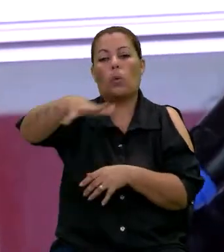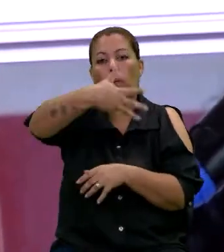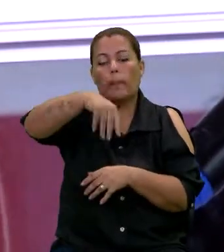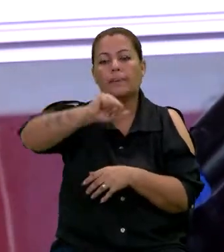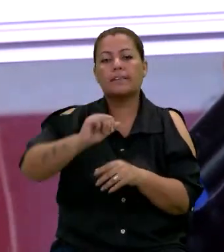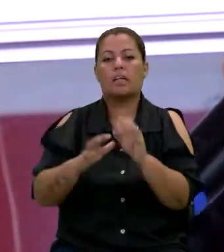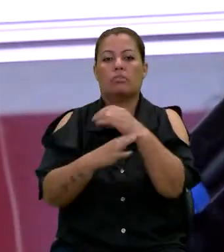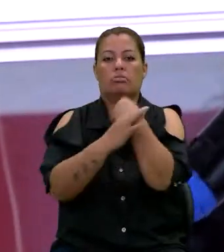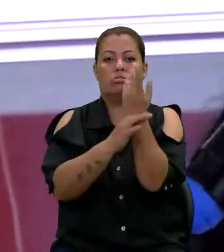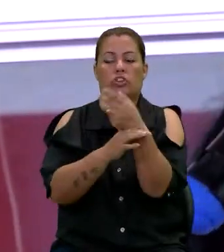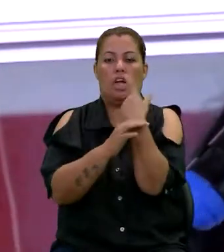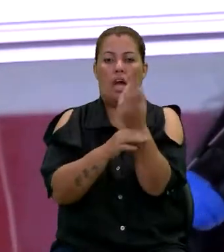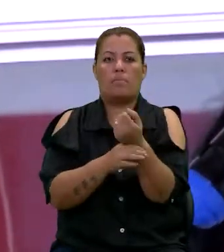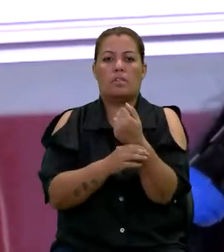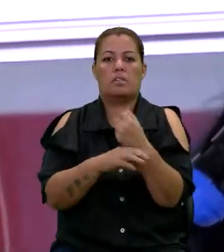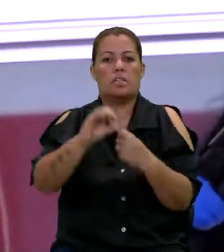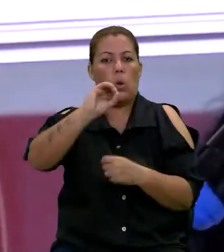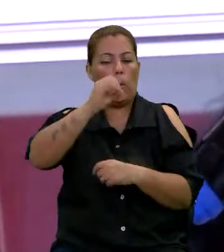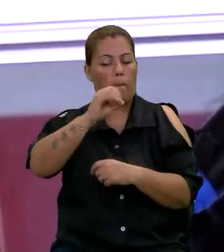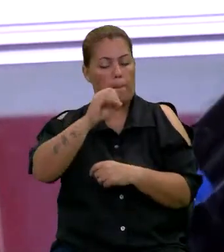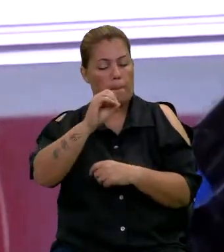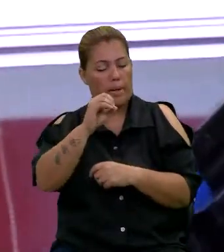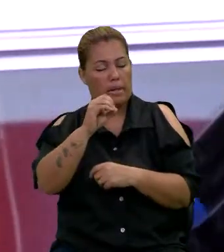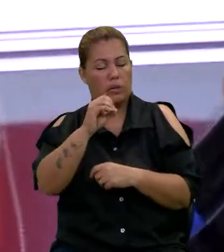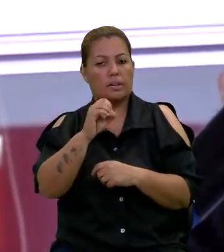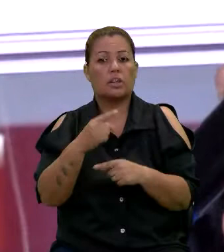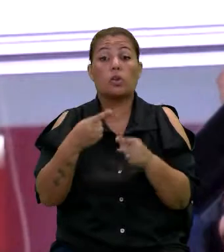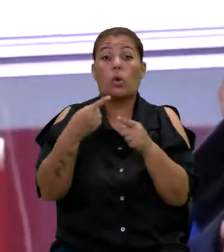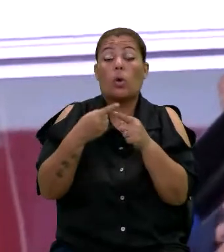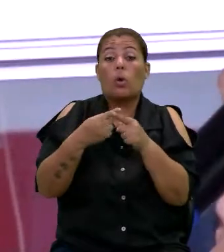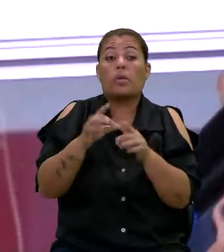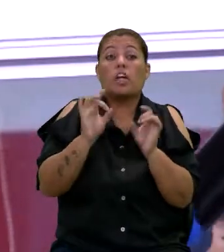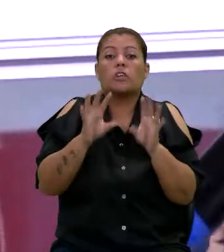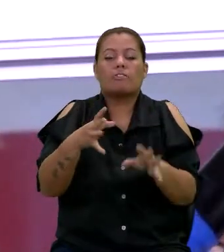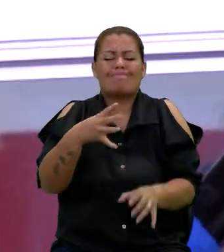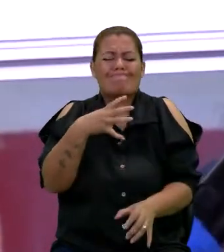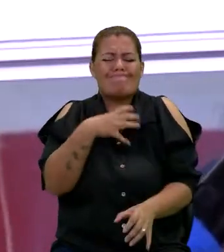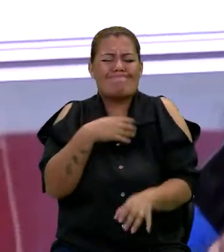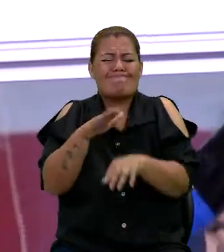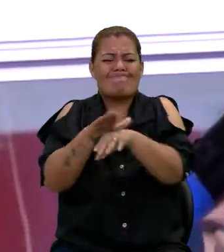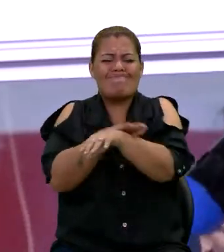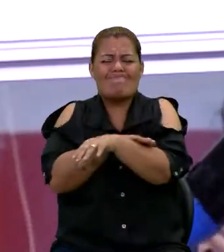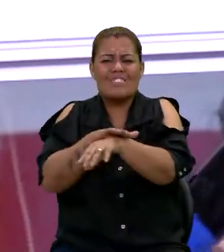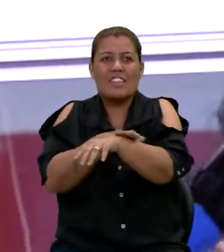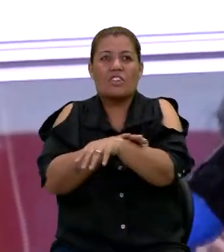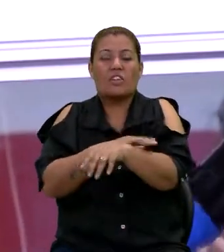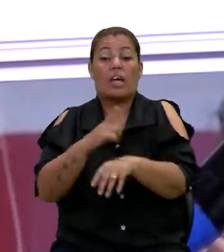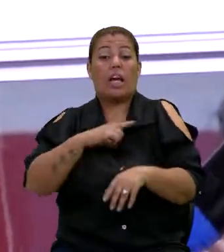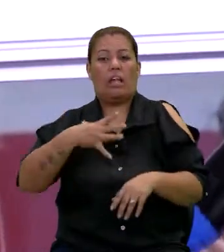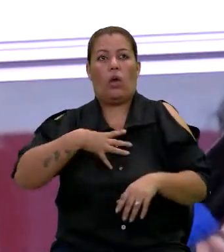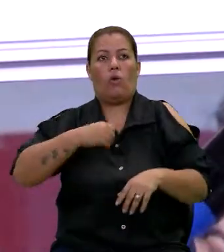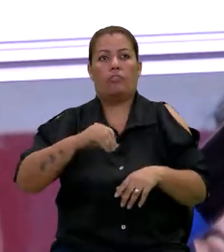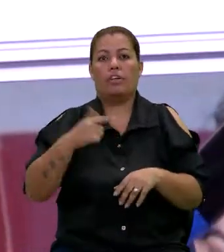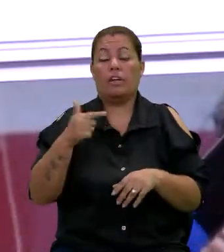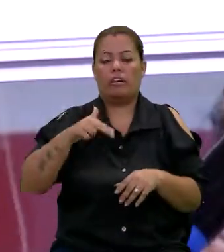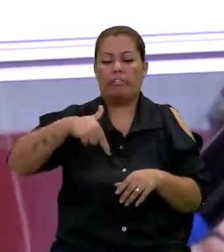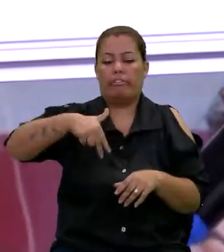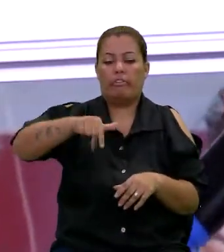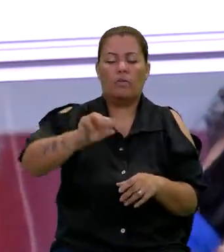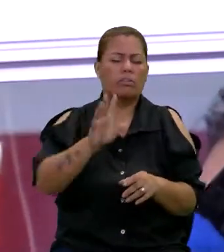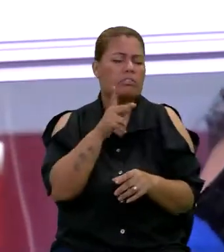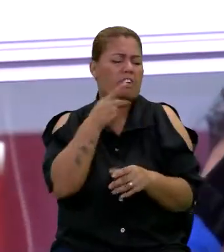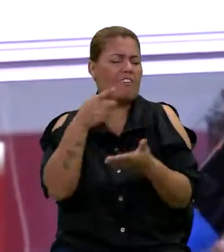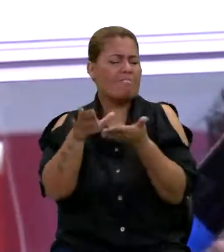reabilitação para Osasco, porque só quem sente na pele, quem tem um filho que não anda, que não